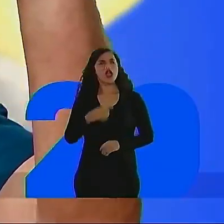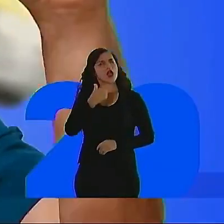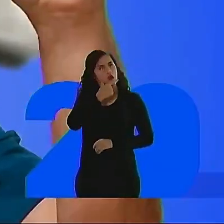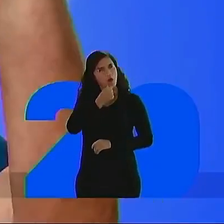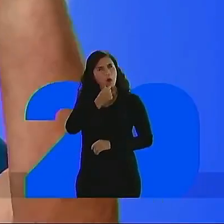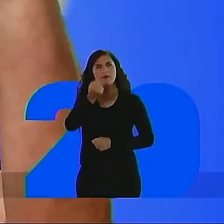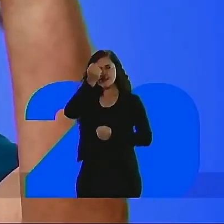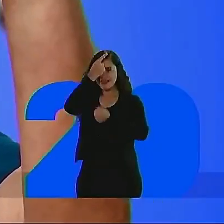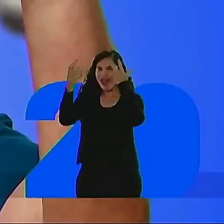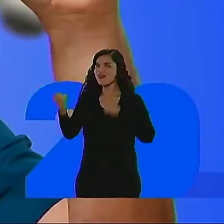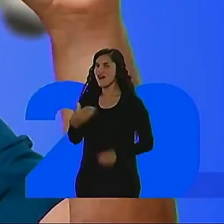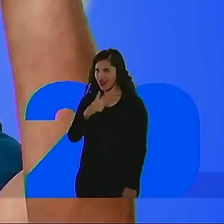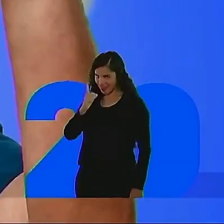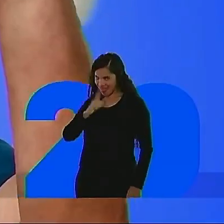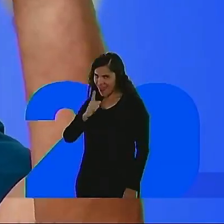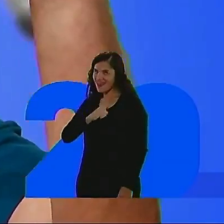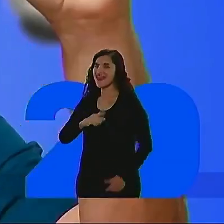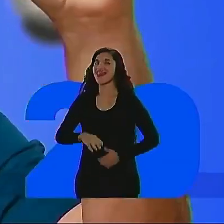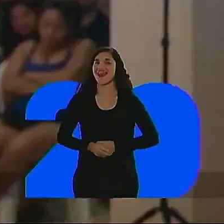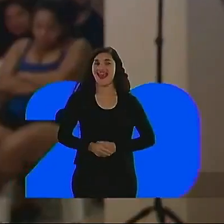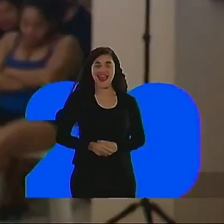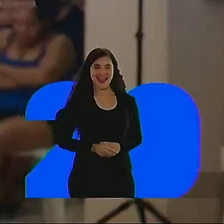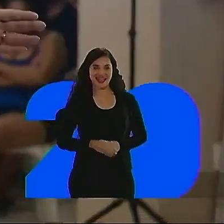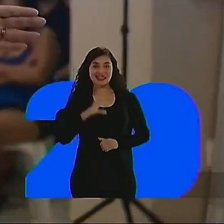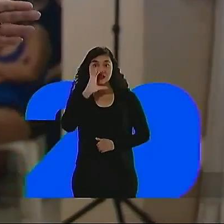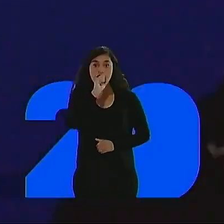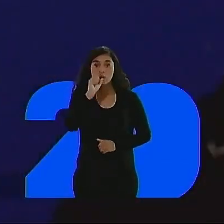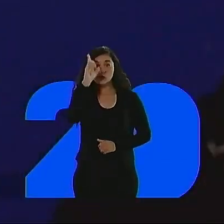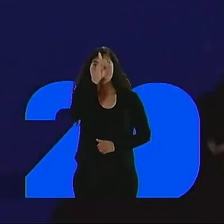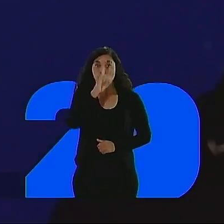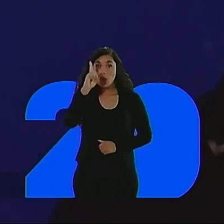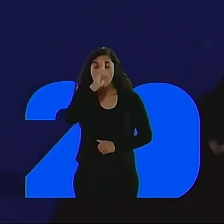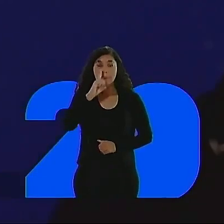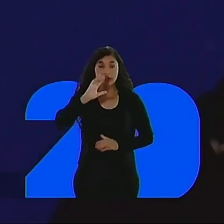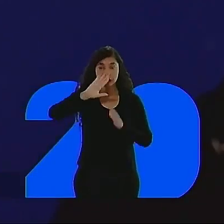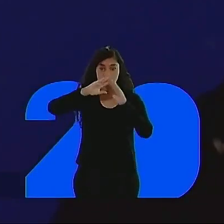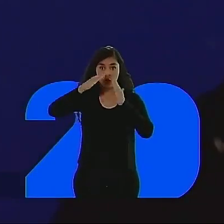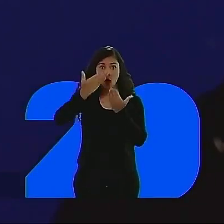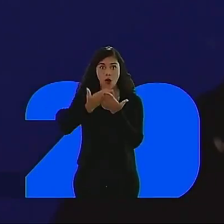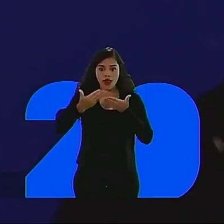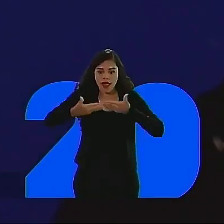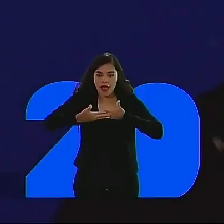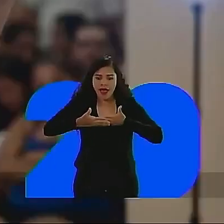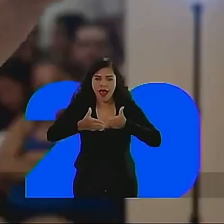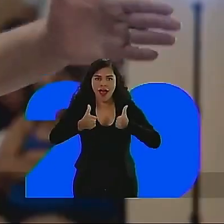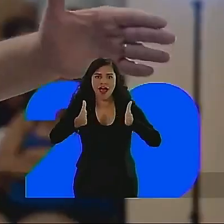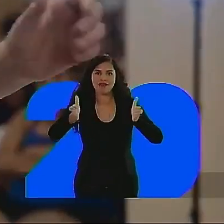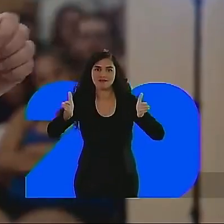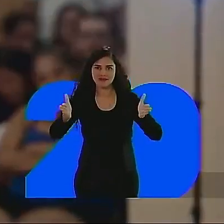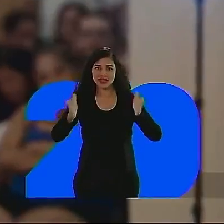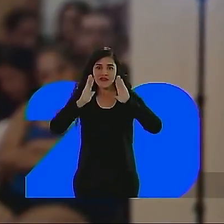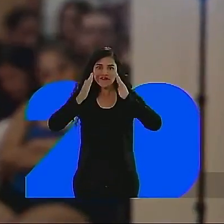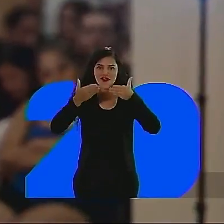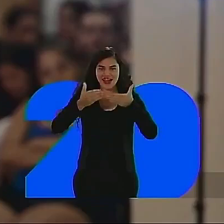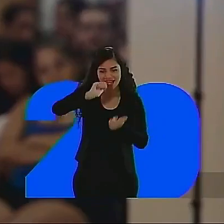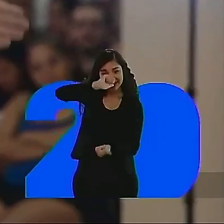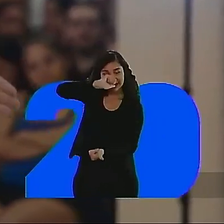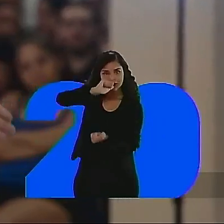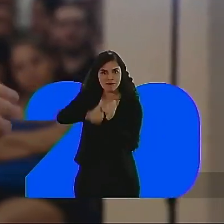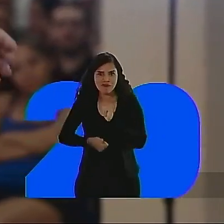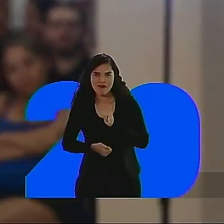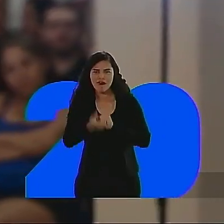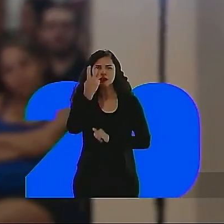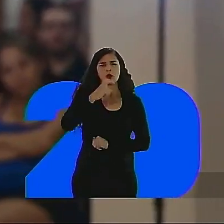E o boyzinho tem as ideias, vice. Vamos abrir as escolas no fim de semana para atividade